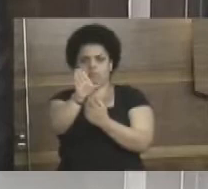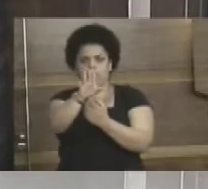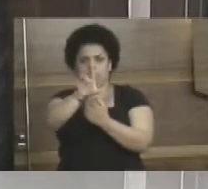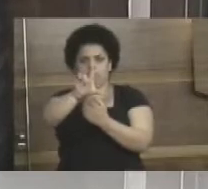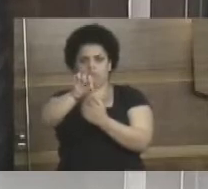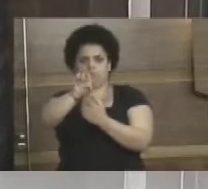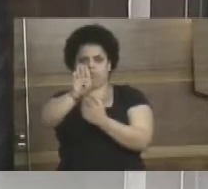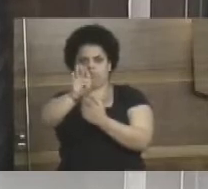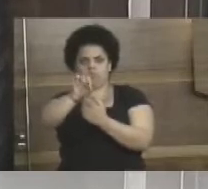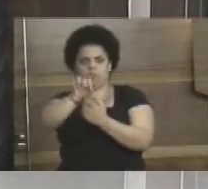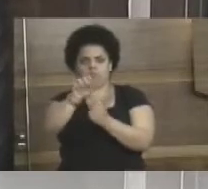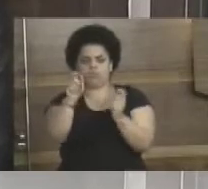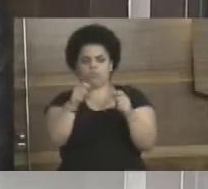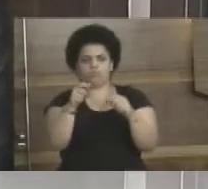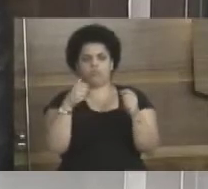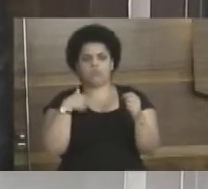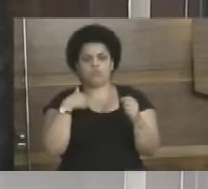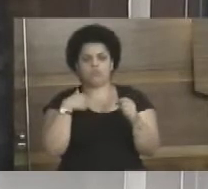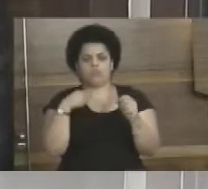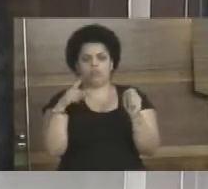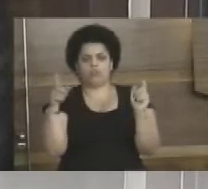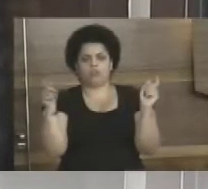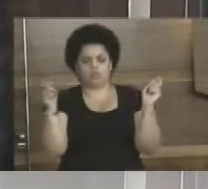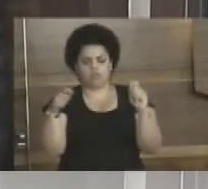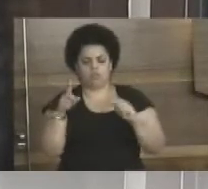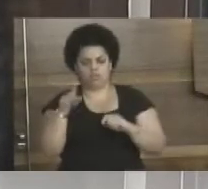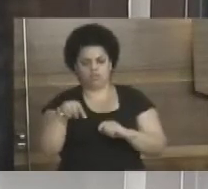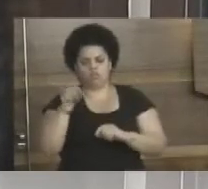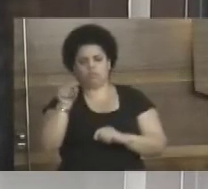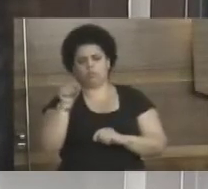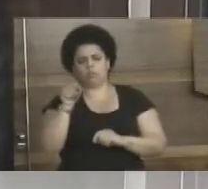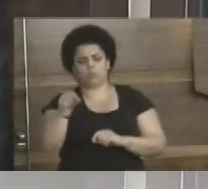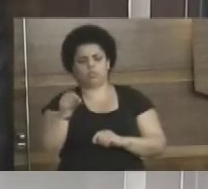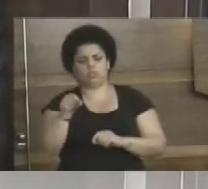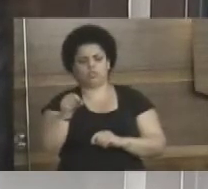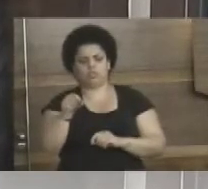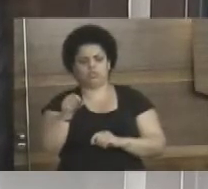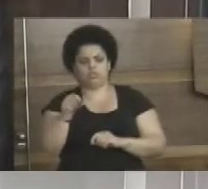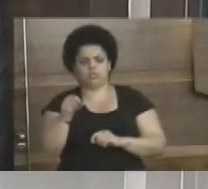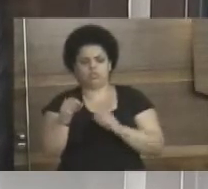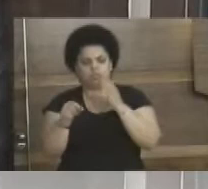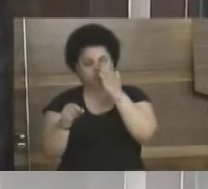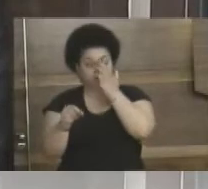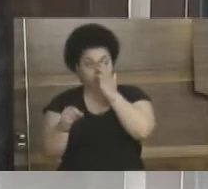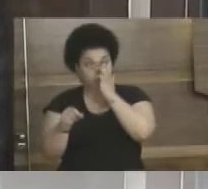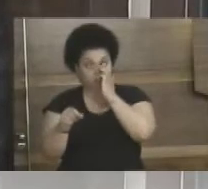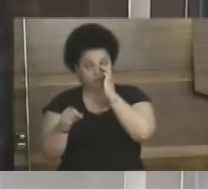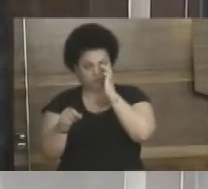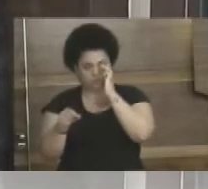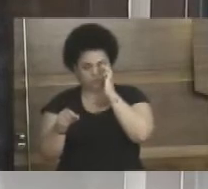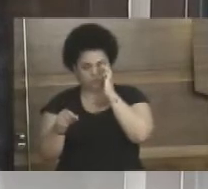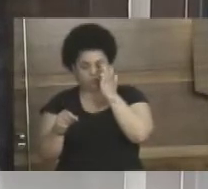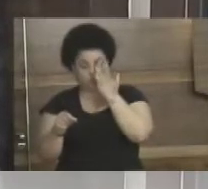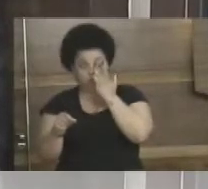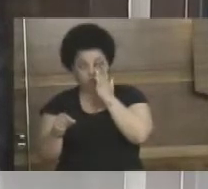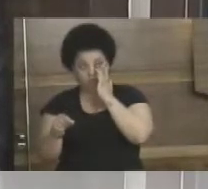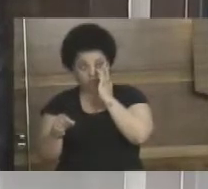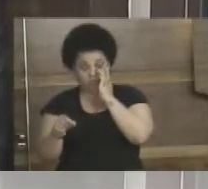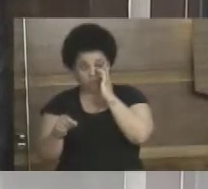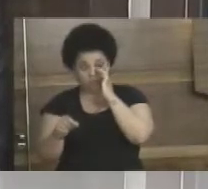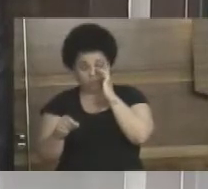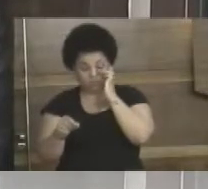sob autorização para a implantação de dispositivos chamados boca de lobo inteligente, no âmbito do município de Angro de Geis